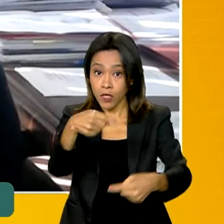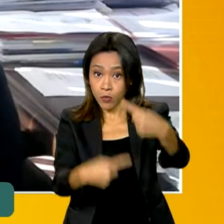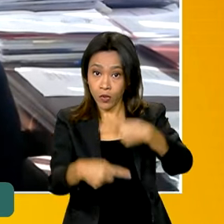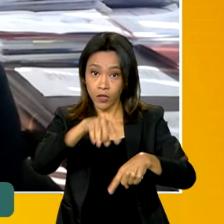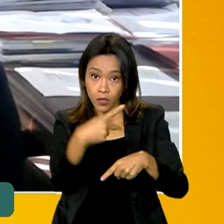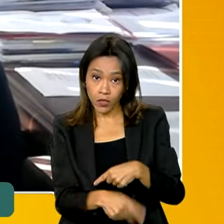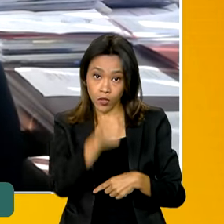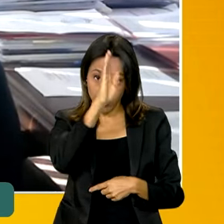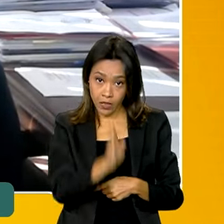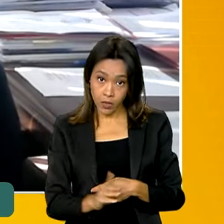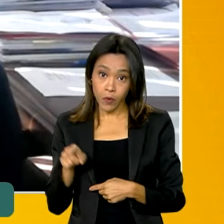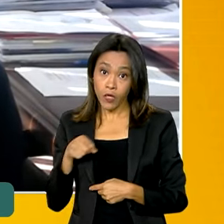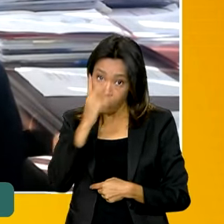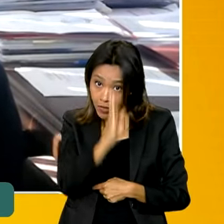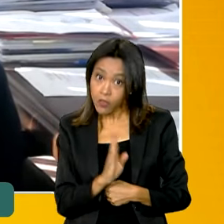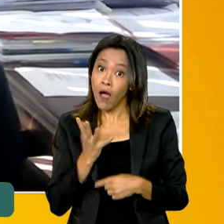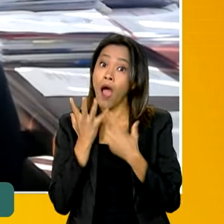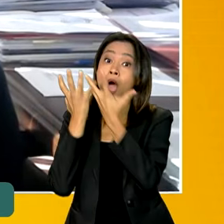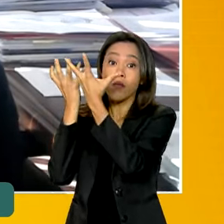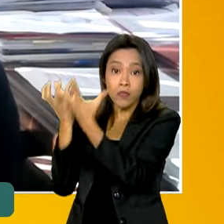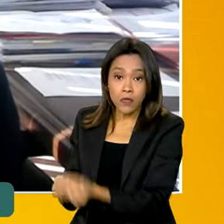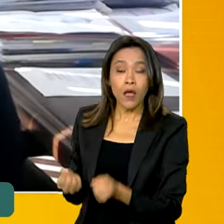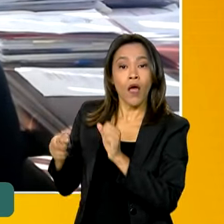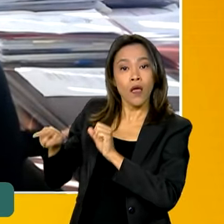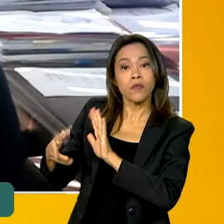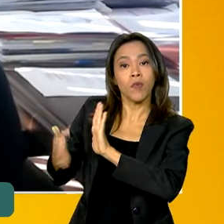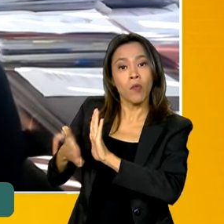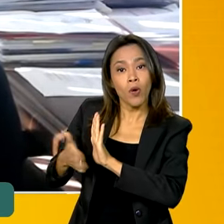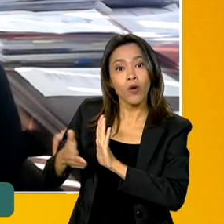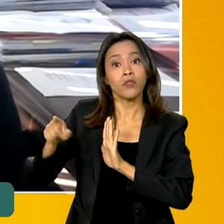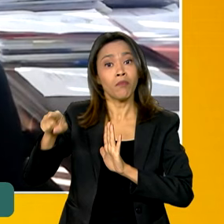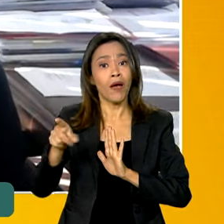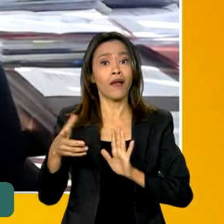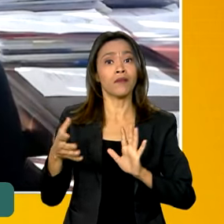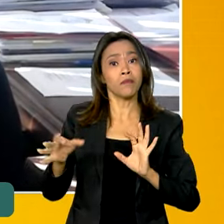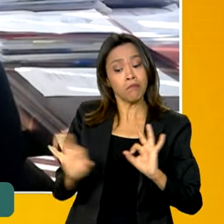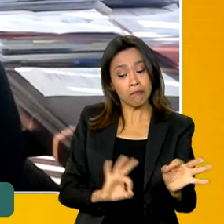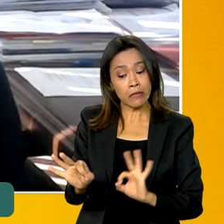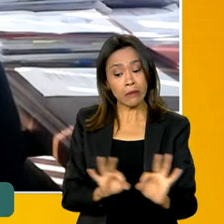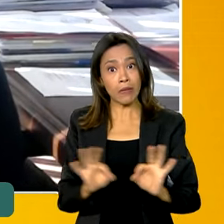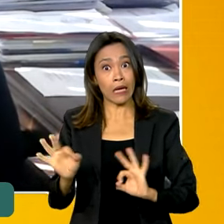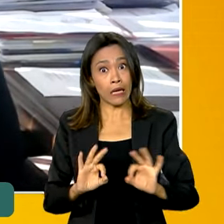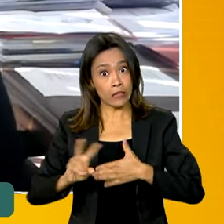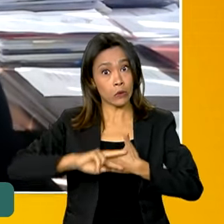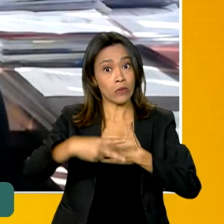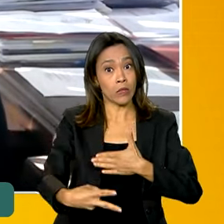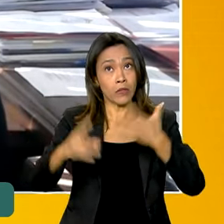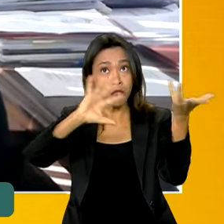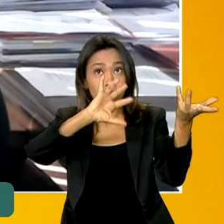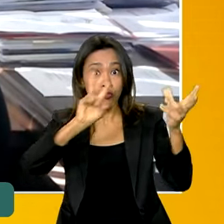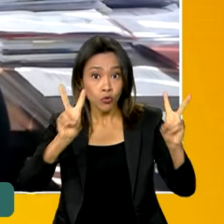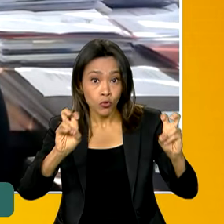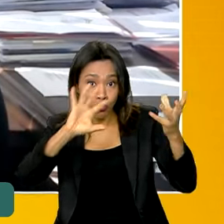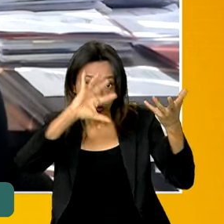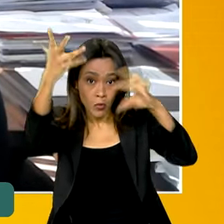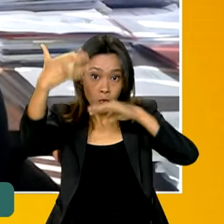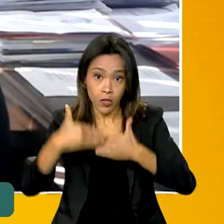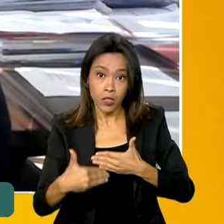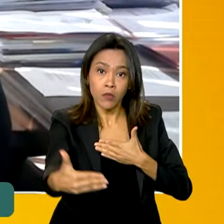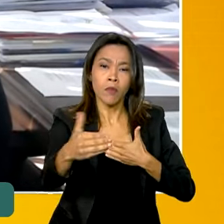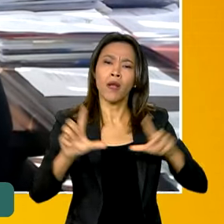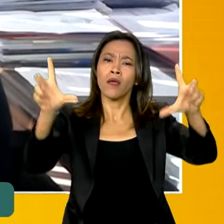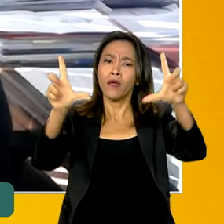adotar para enfrentarmos as mudanças climáticas e as suas consequências. Tanto no sentido de diminuir o